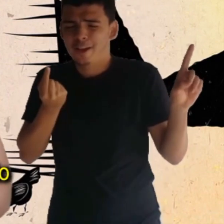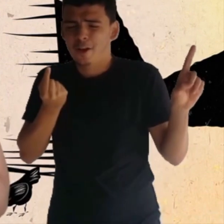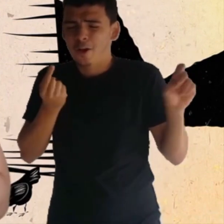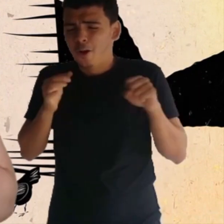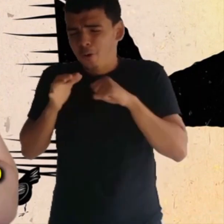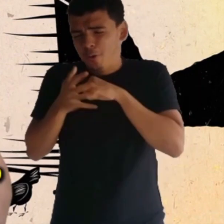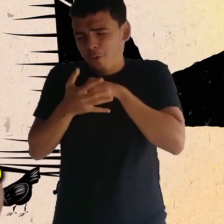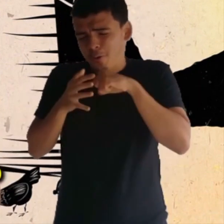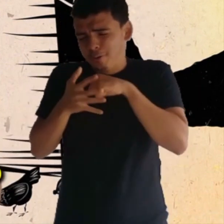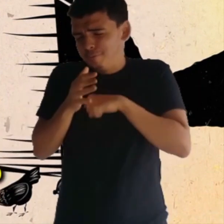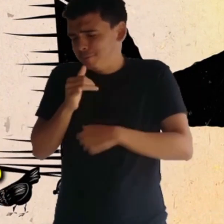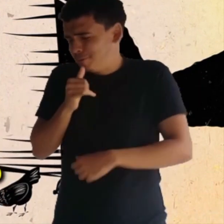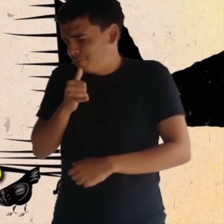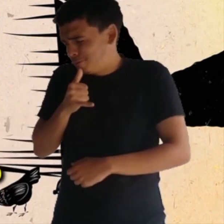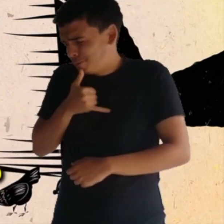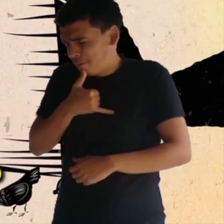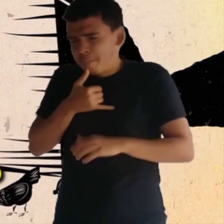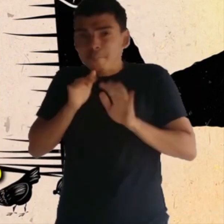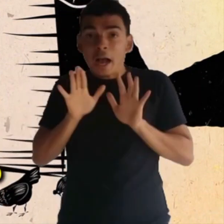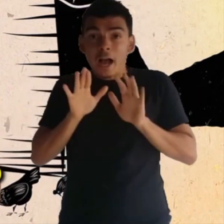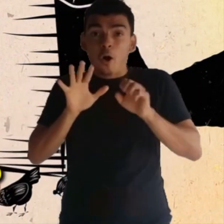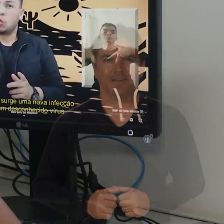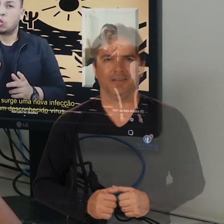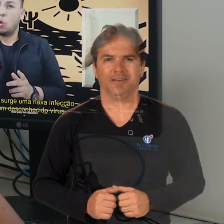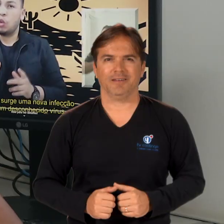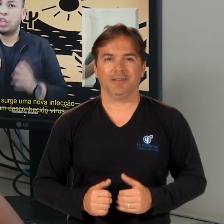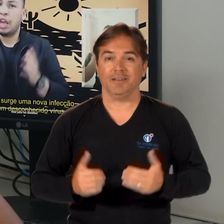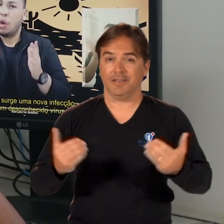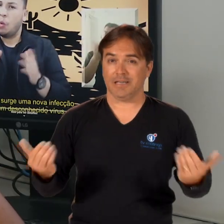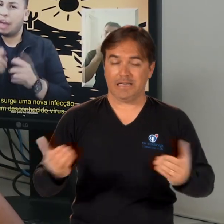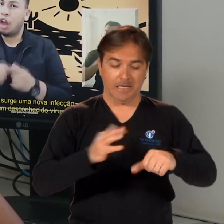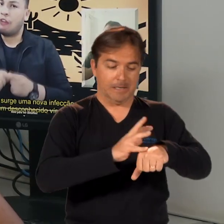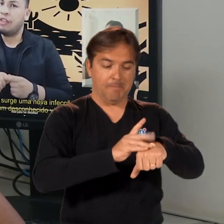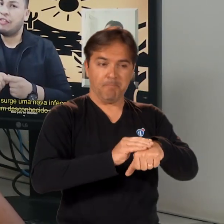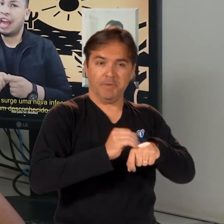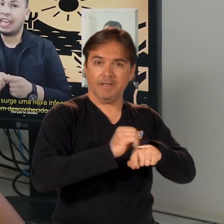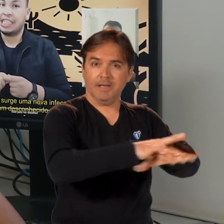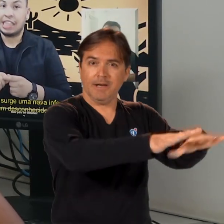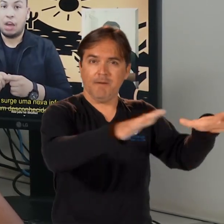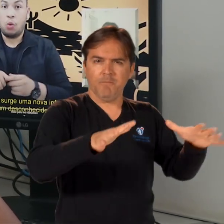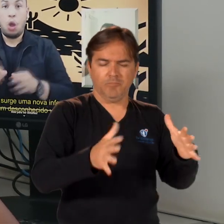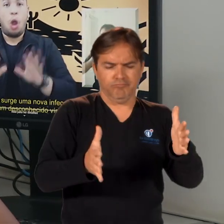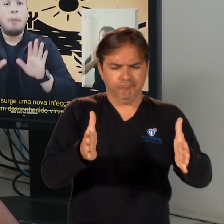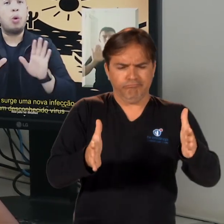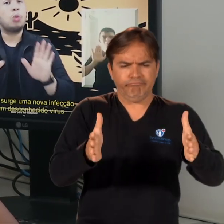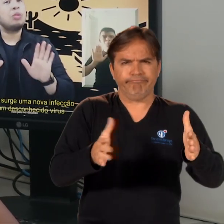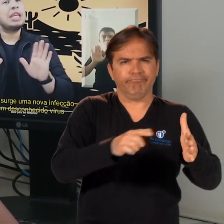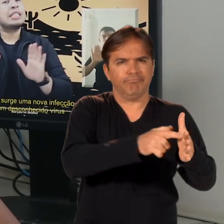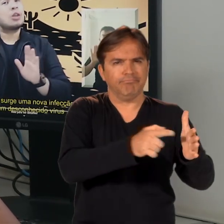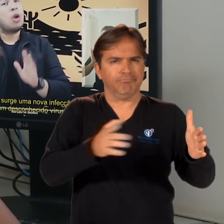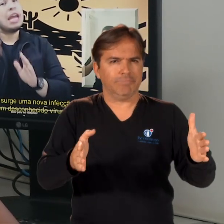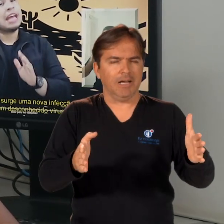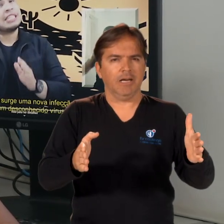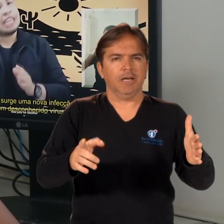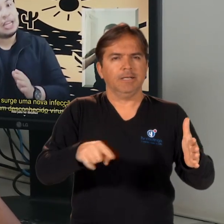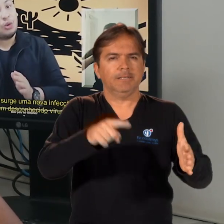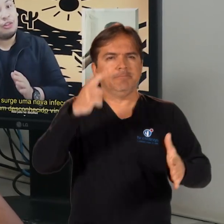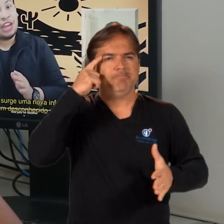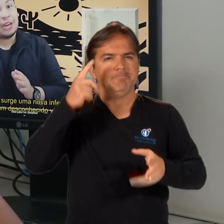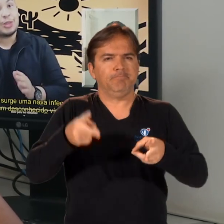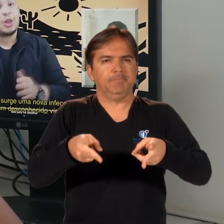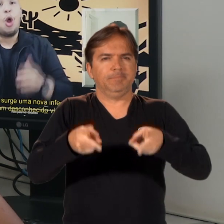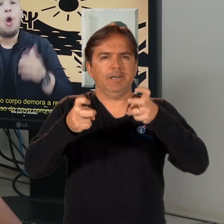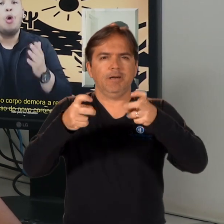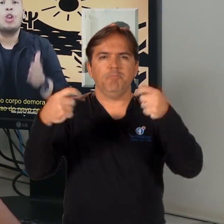ficar junto acaba causando frustração. Durante a pandemia a gente percebeu que a gente precisava aproximar